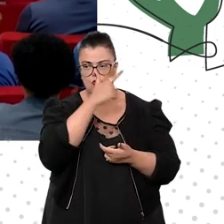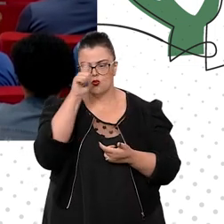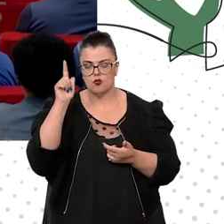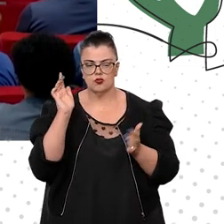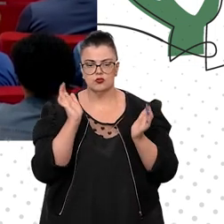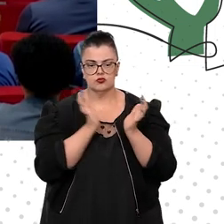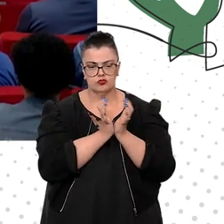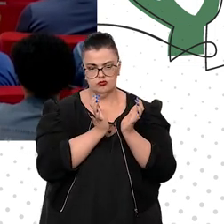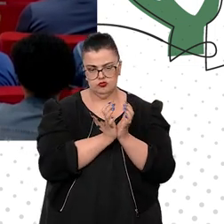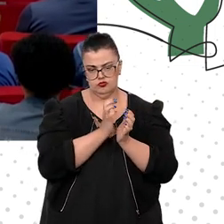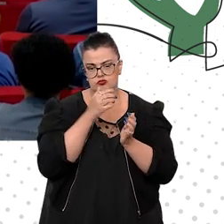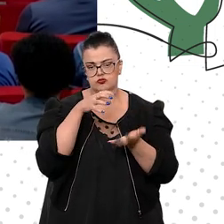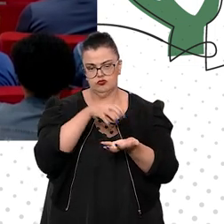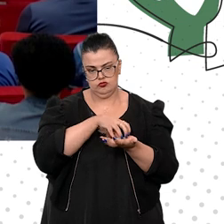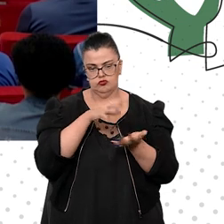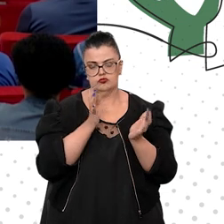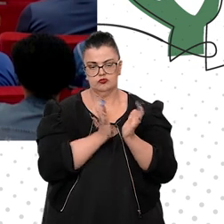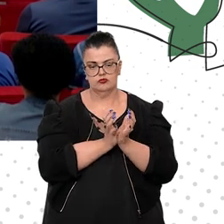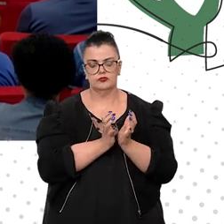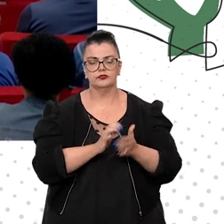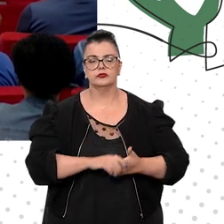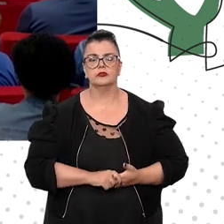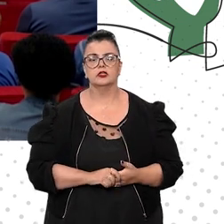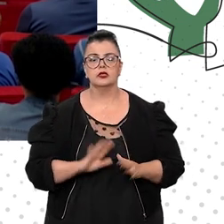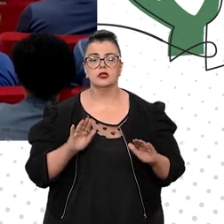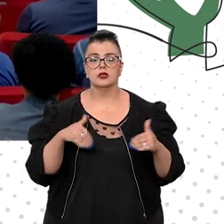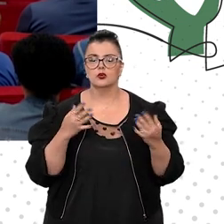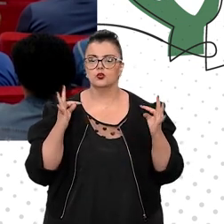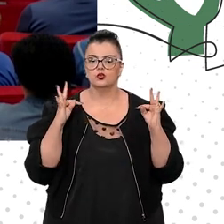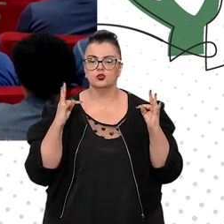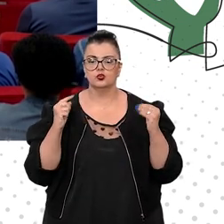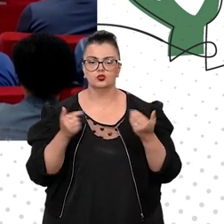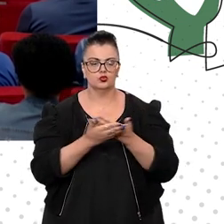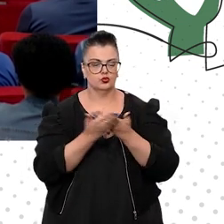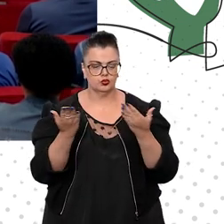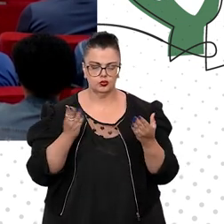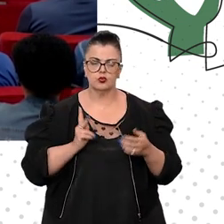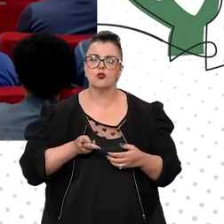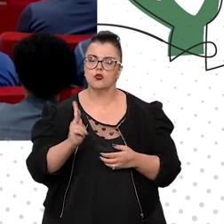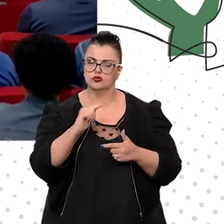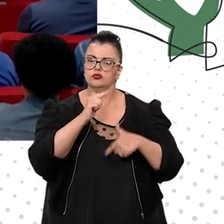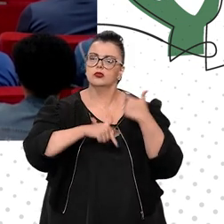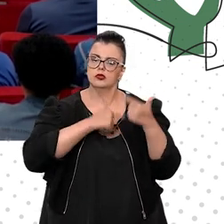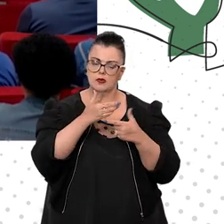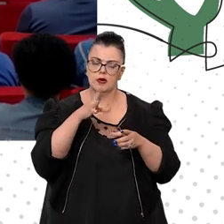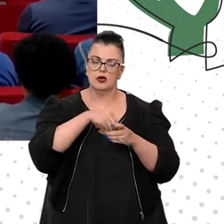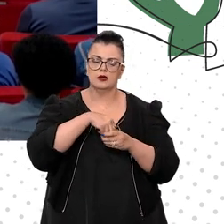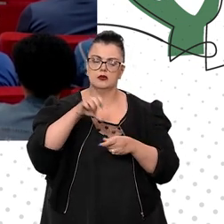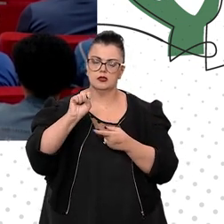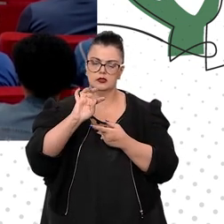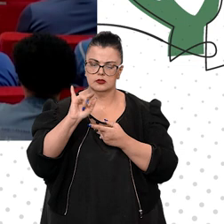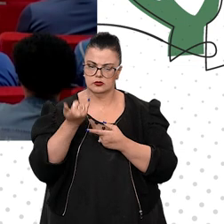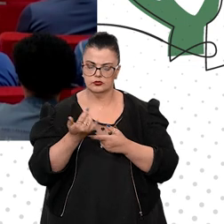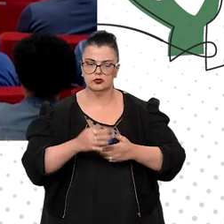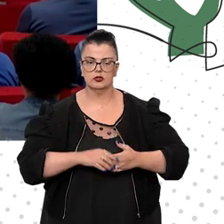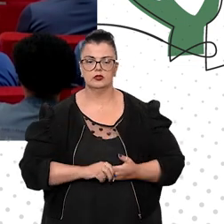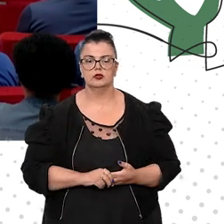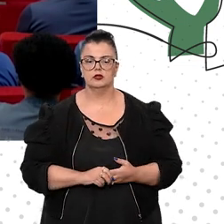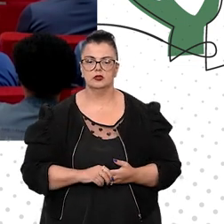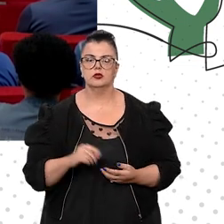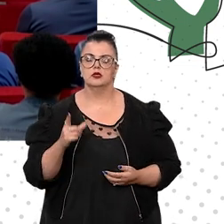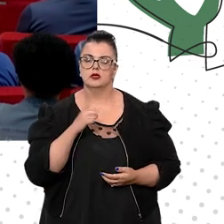instituições. Então, todos ficarão no Superior Tribunal de Justiça. E, mais do que isso, estarão